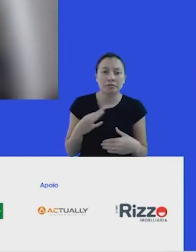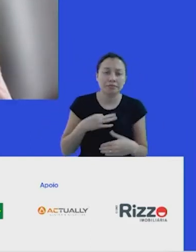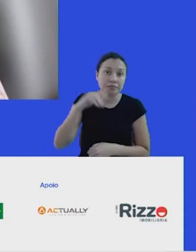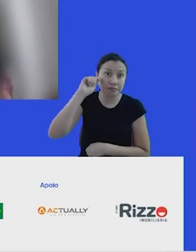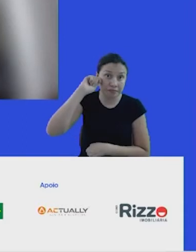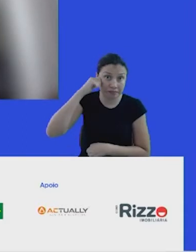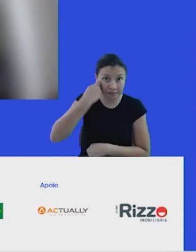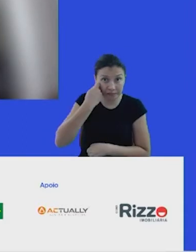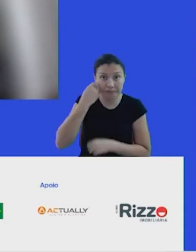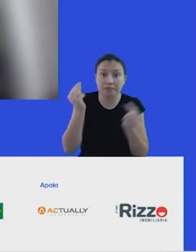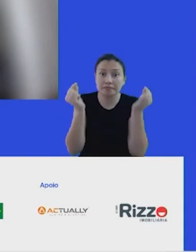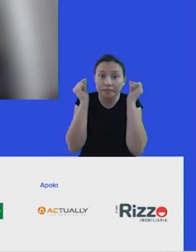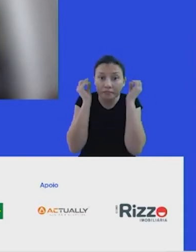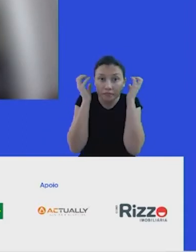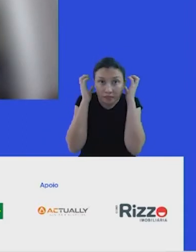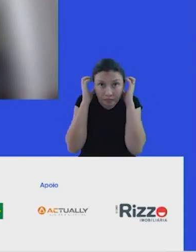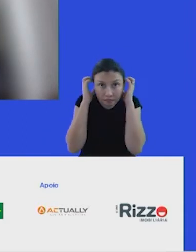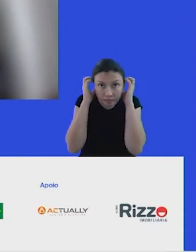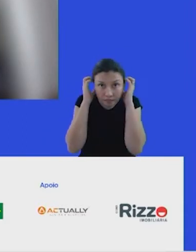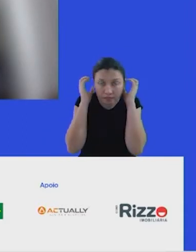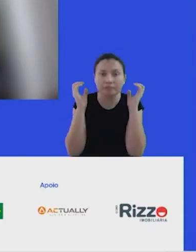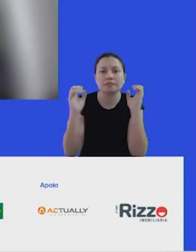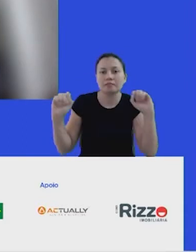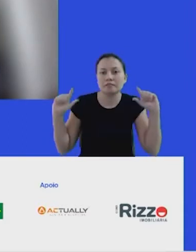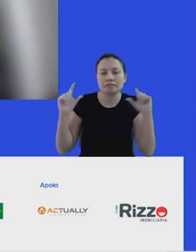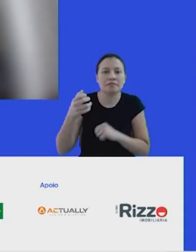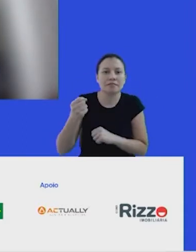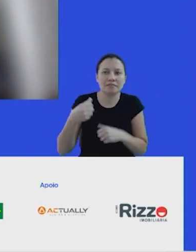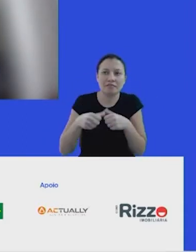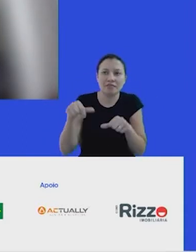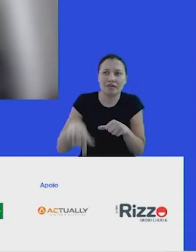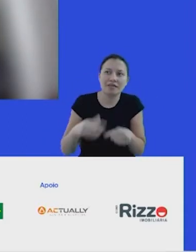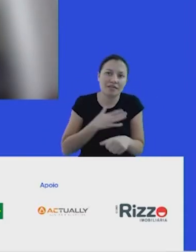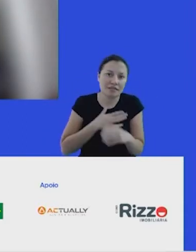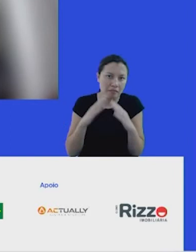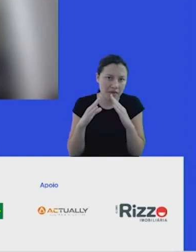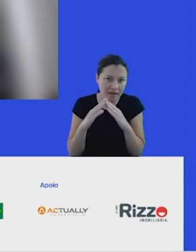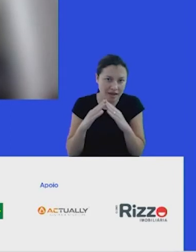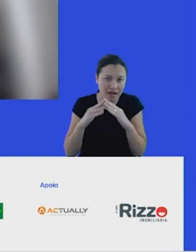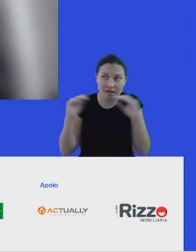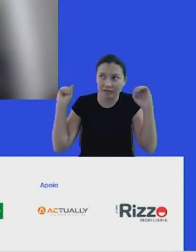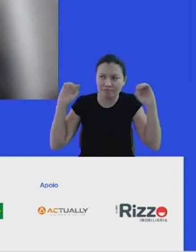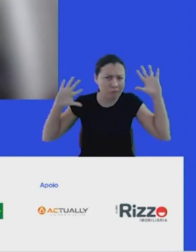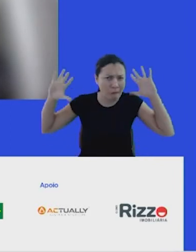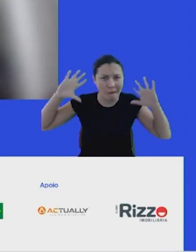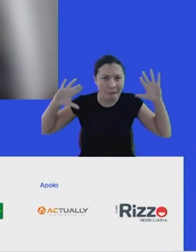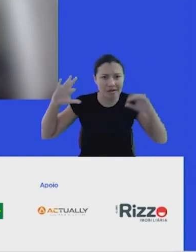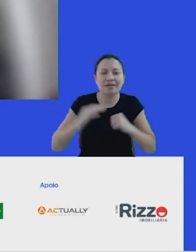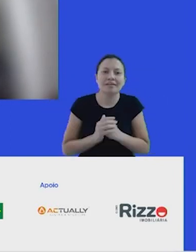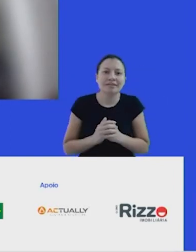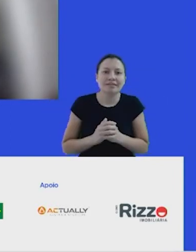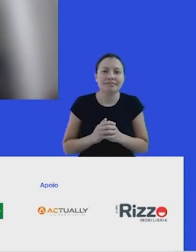um fone de ouvido e um fundo branco. Estou aqui na minha casa e um fundo desfocado branco. E estou muito